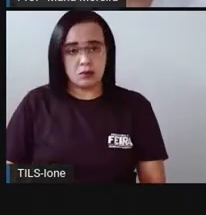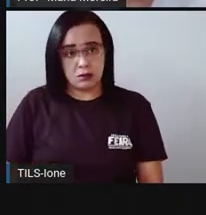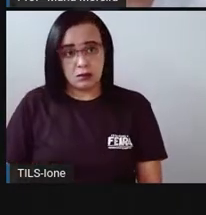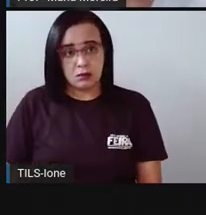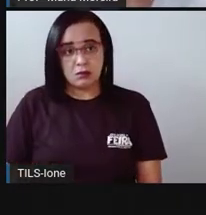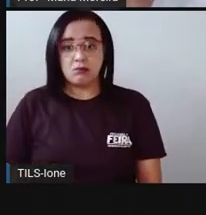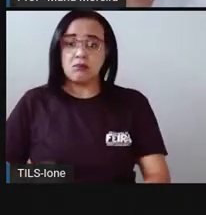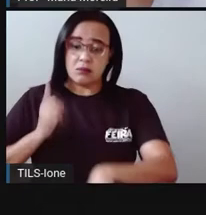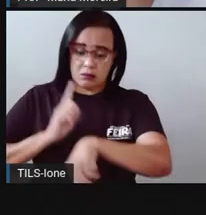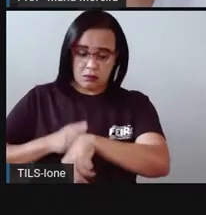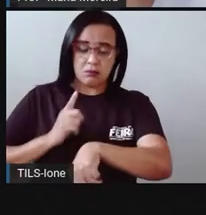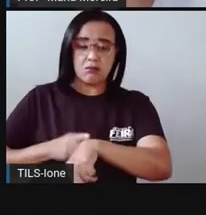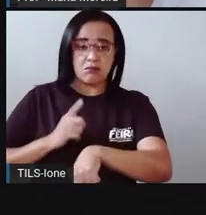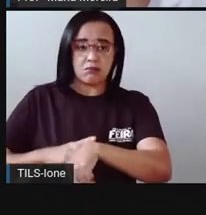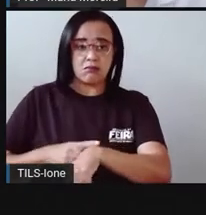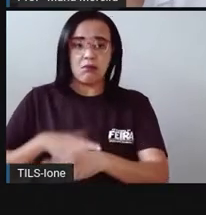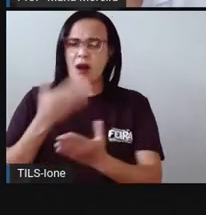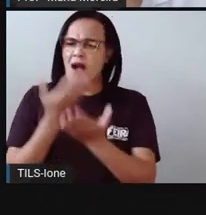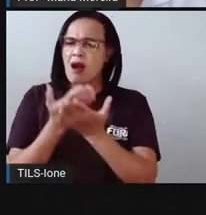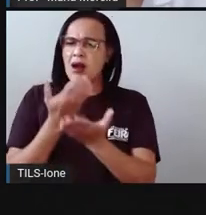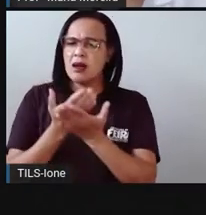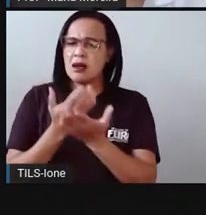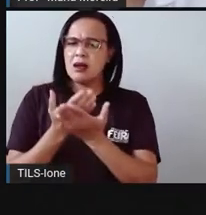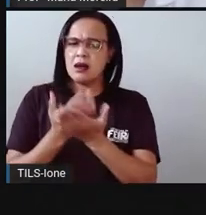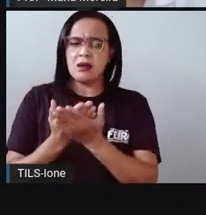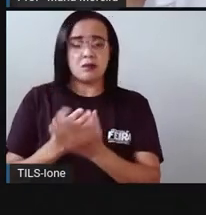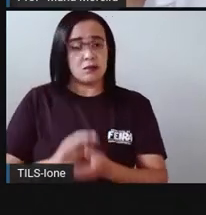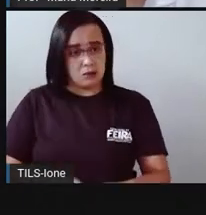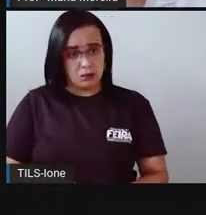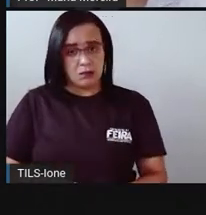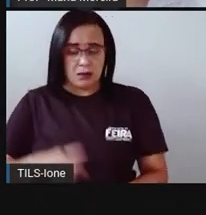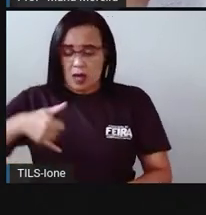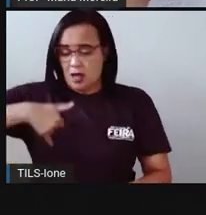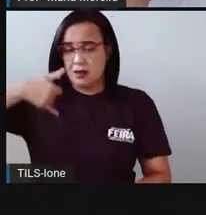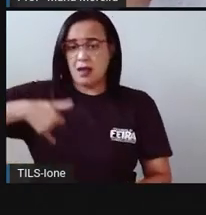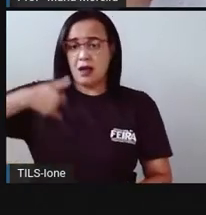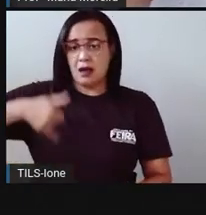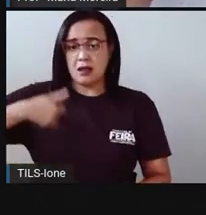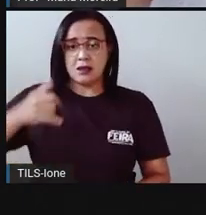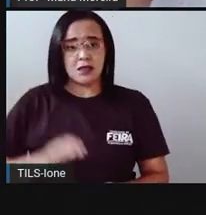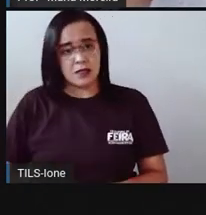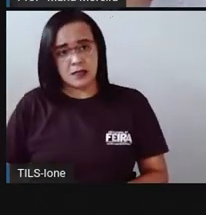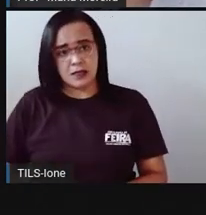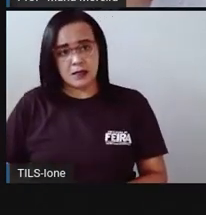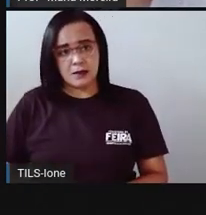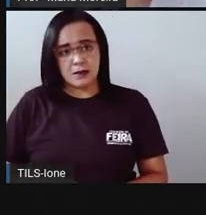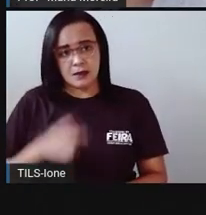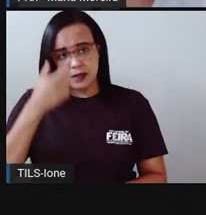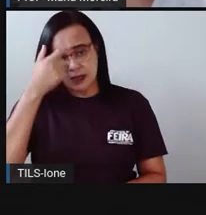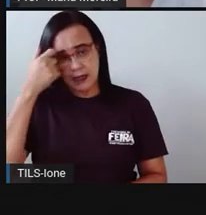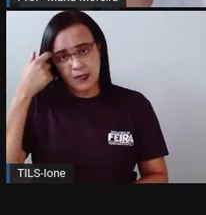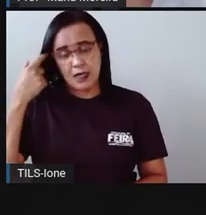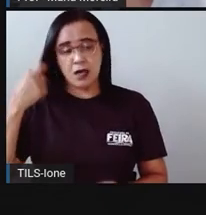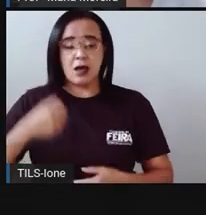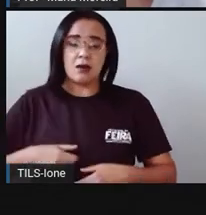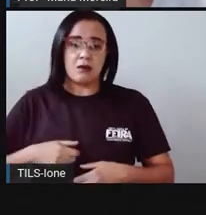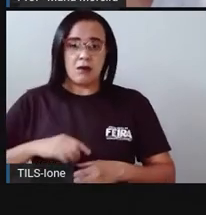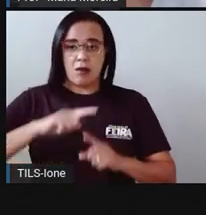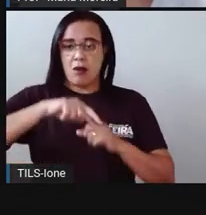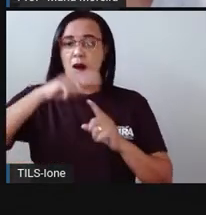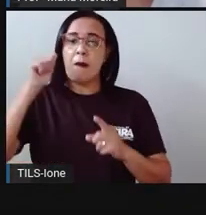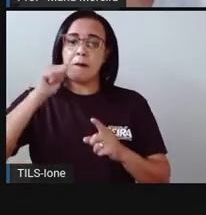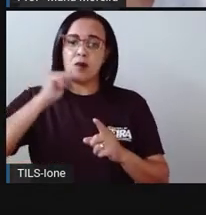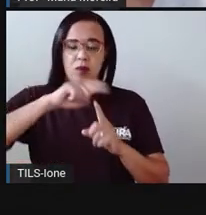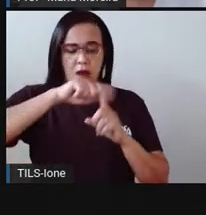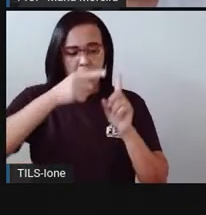tempo duraria a nossa aula, quantos anos eu tenho, quanto tempo demora o neném na barriga da mãe,